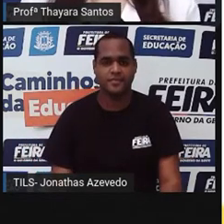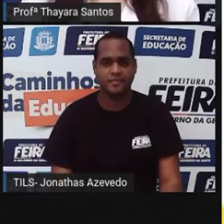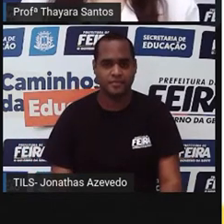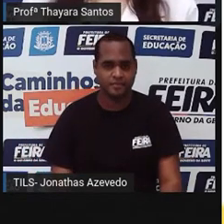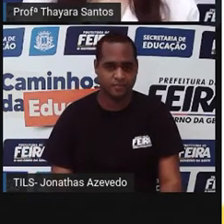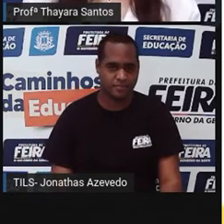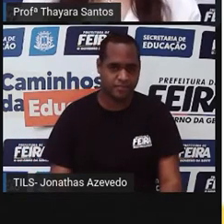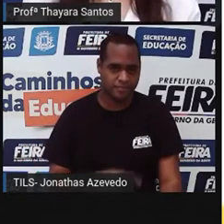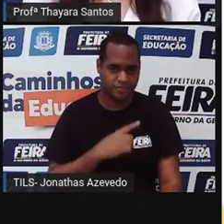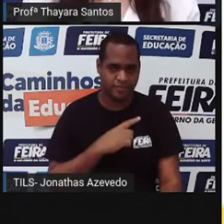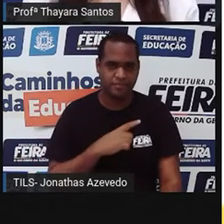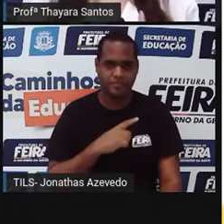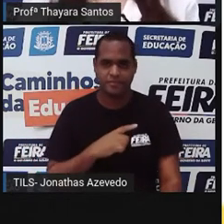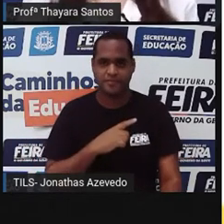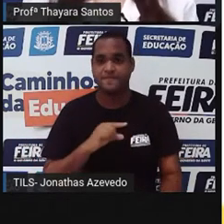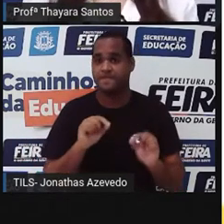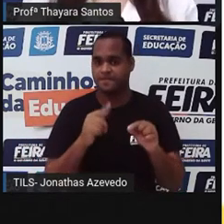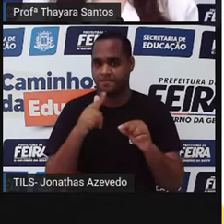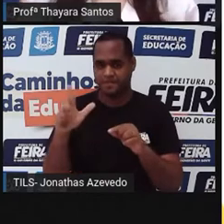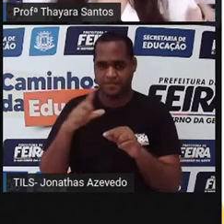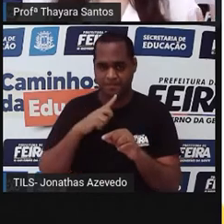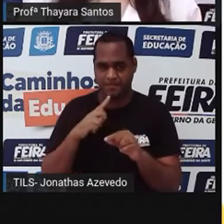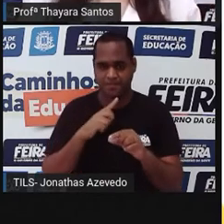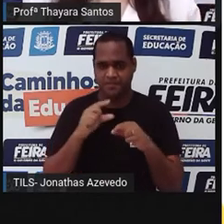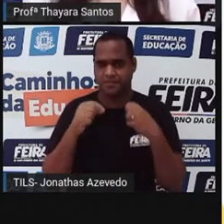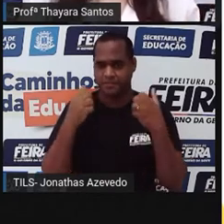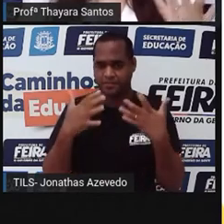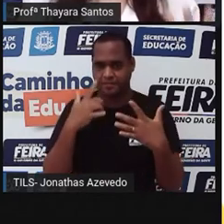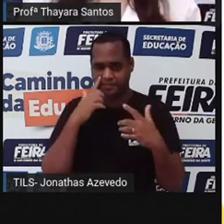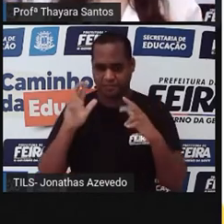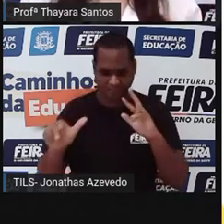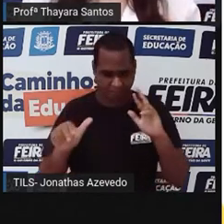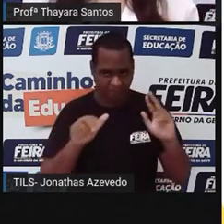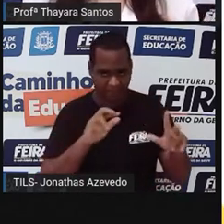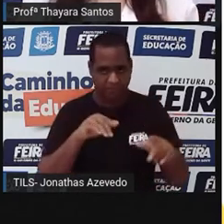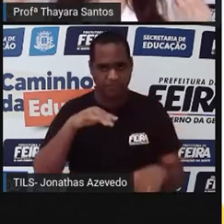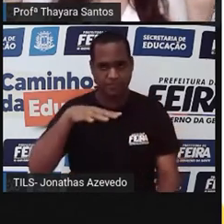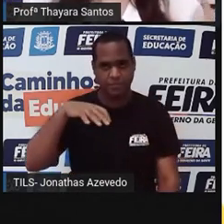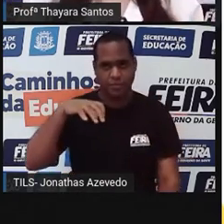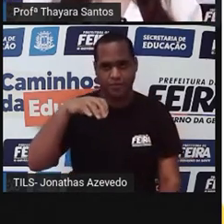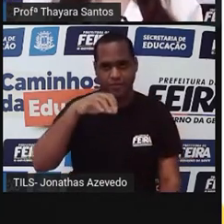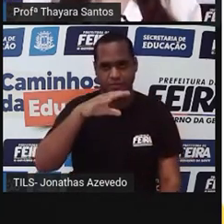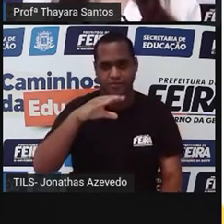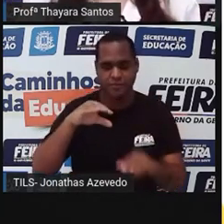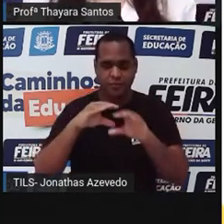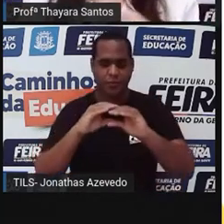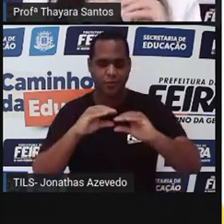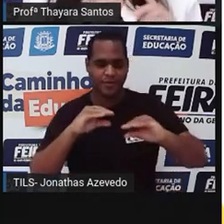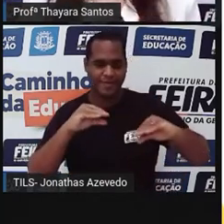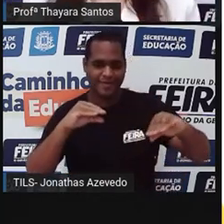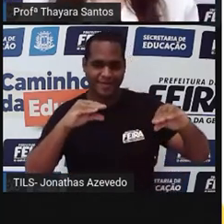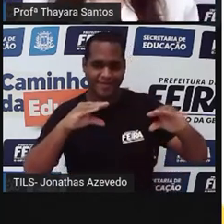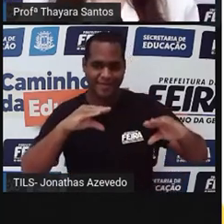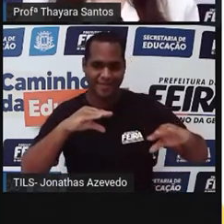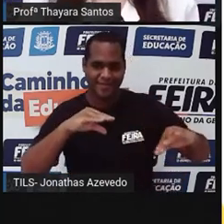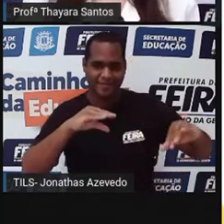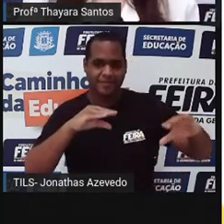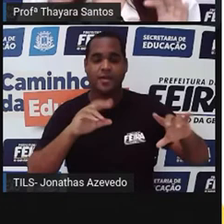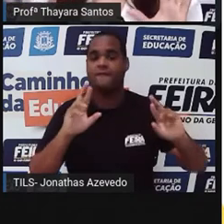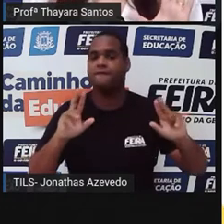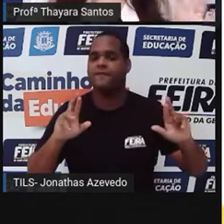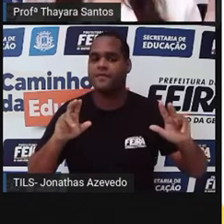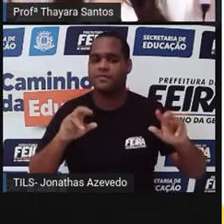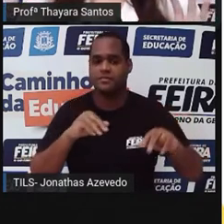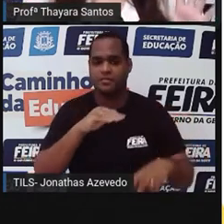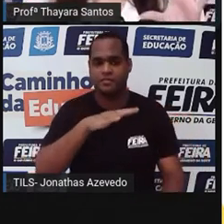Agora, uma outra curiosidade sobre esse grupo. Como é que a gente diferencia polvo de lula? É tudo a mesma coisa? Não é a mesma coisa.